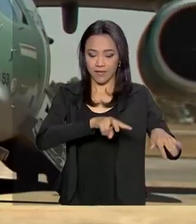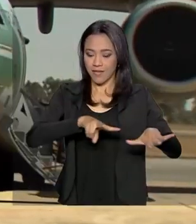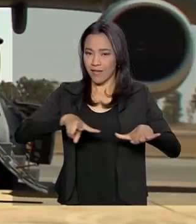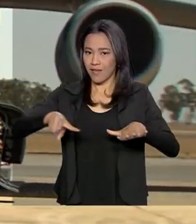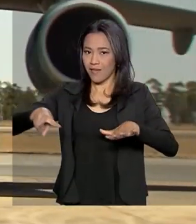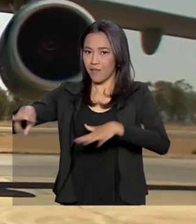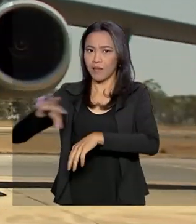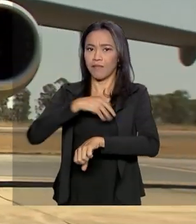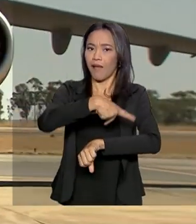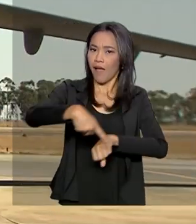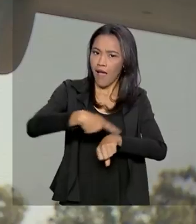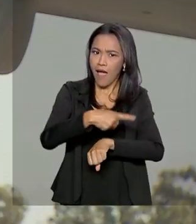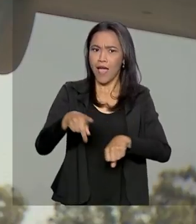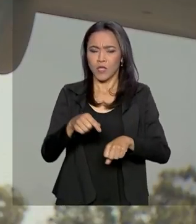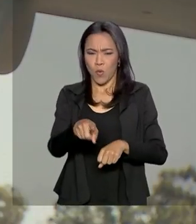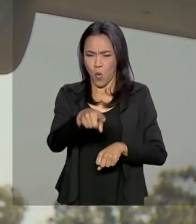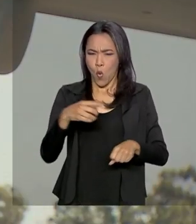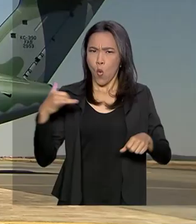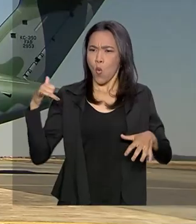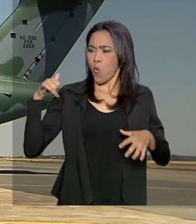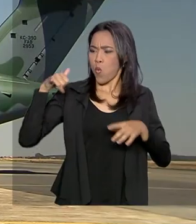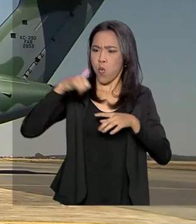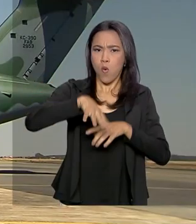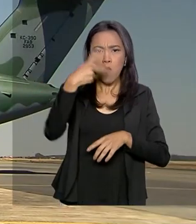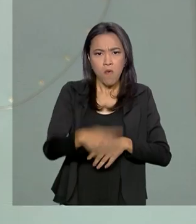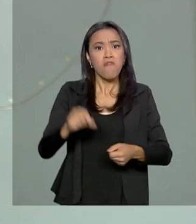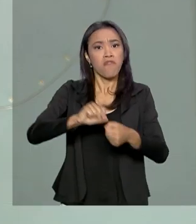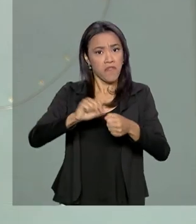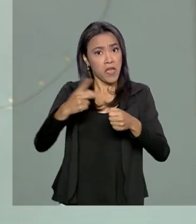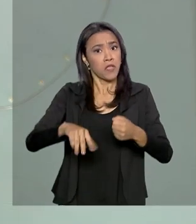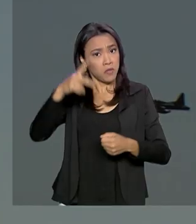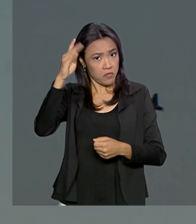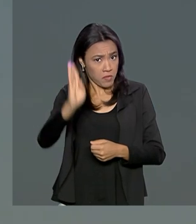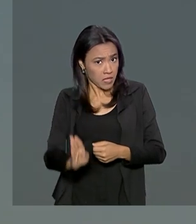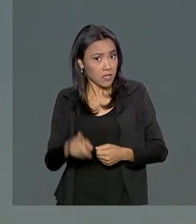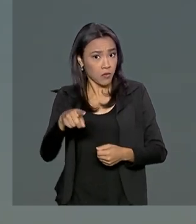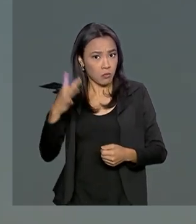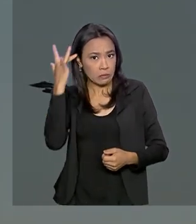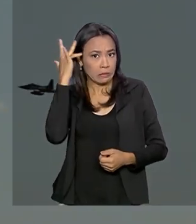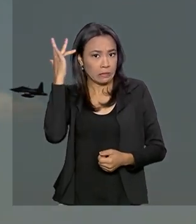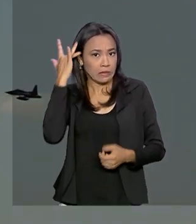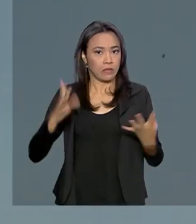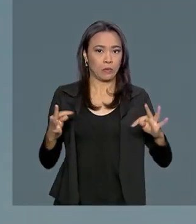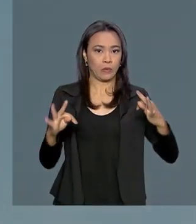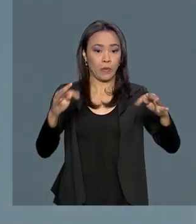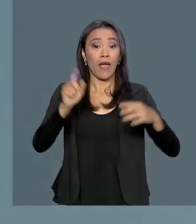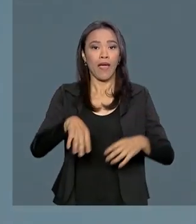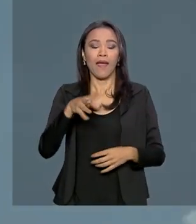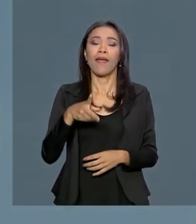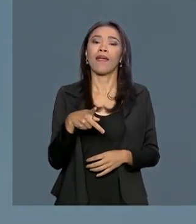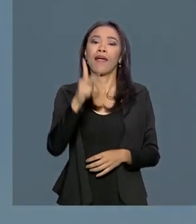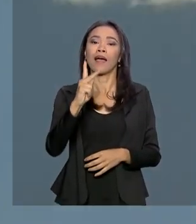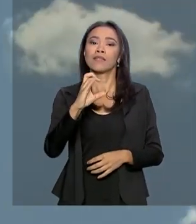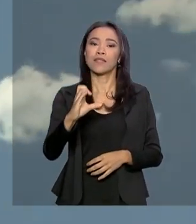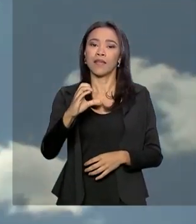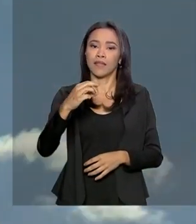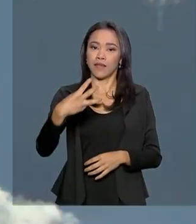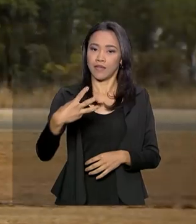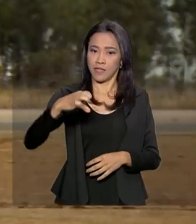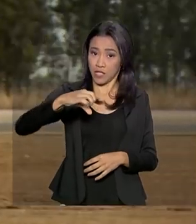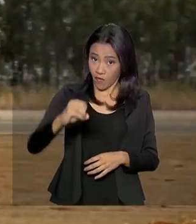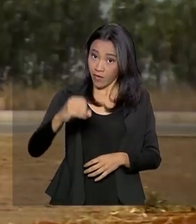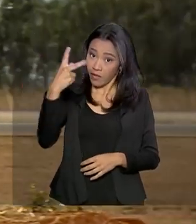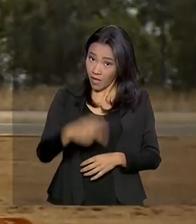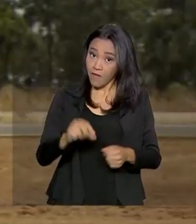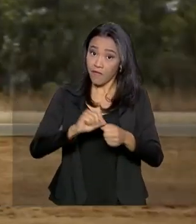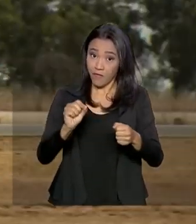Pátria, Brasil recebe a maior aeronave produzida no país com tecnologia avançada. É o KC-390, fabricado